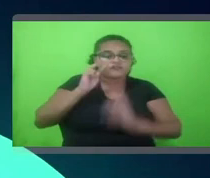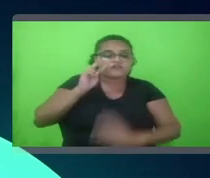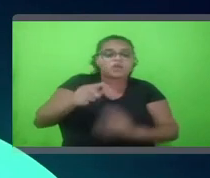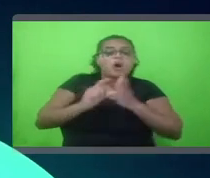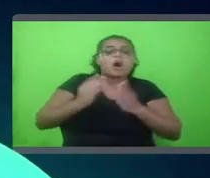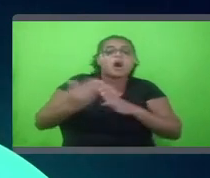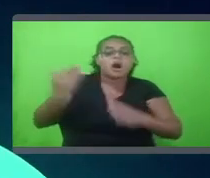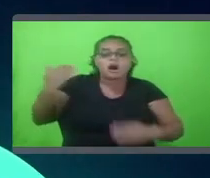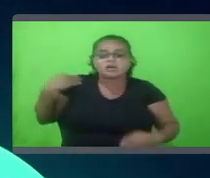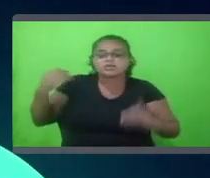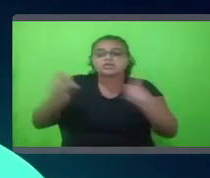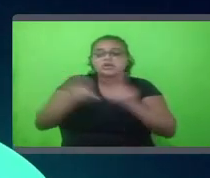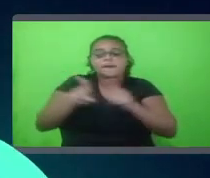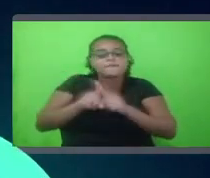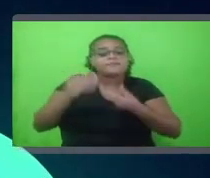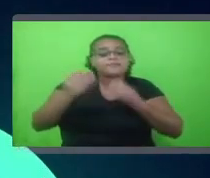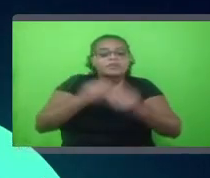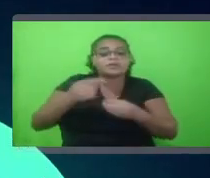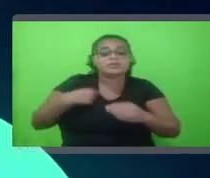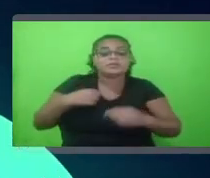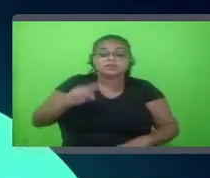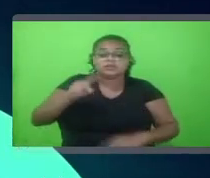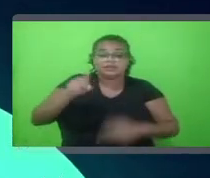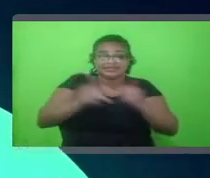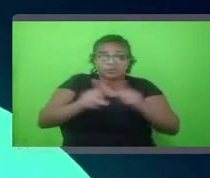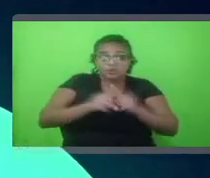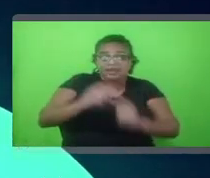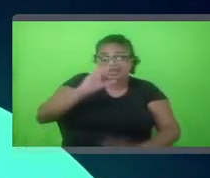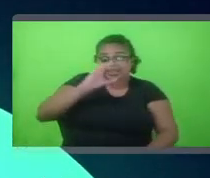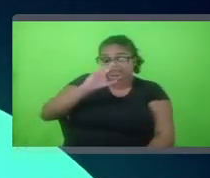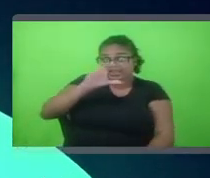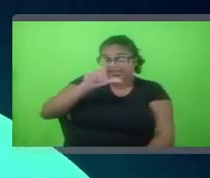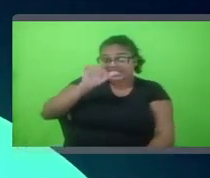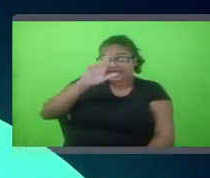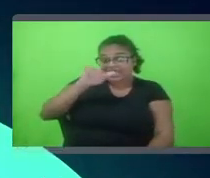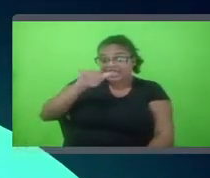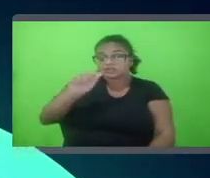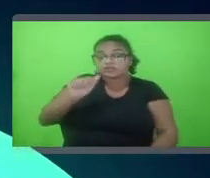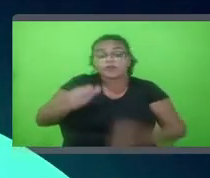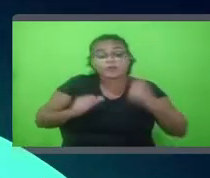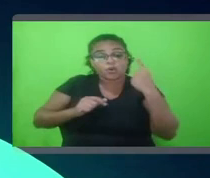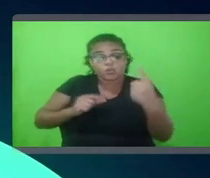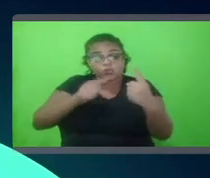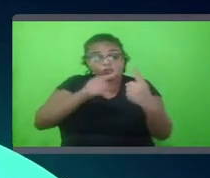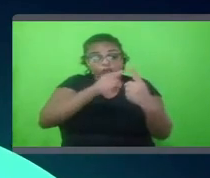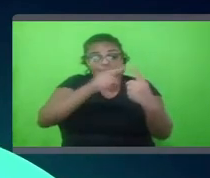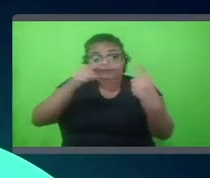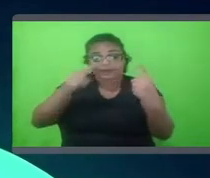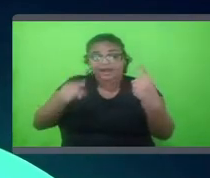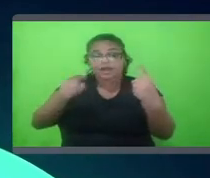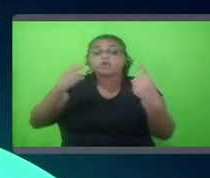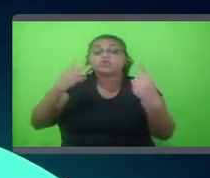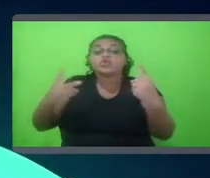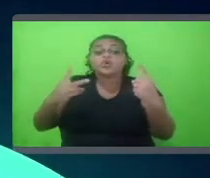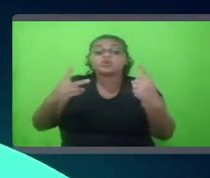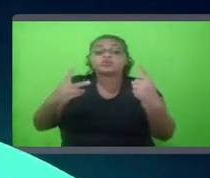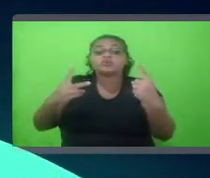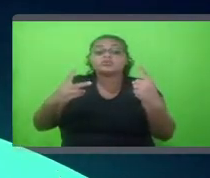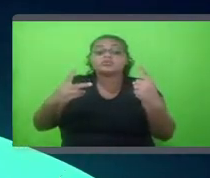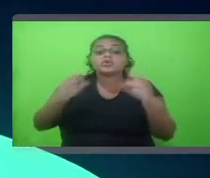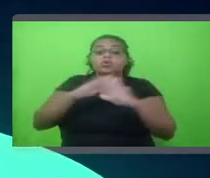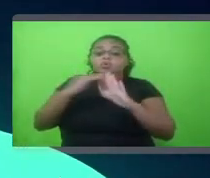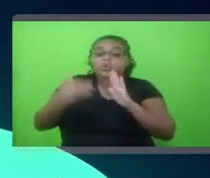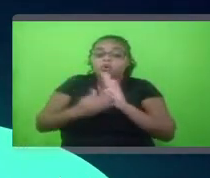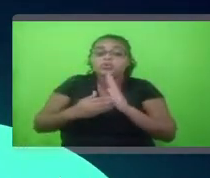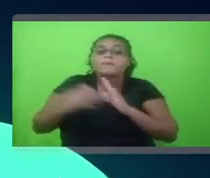dobrei o número de clientes. Eu fui de um para dois. Mas será que esse um para dois foram todos do BBB ou será que foi alguma coisa que estava rolando,